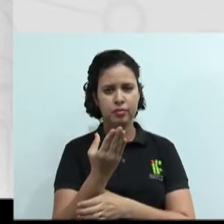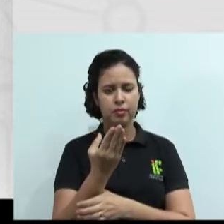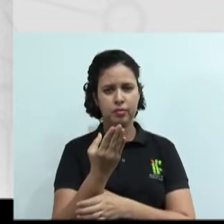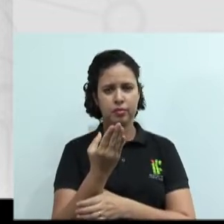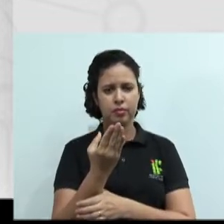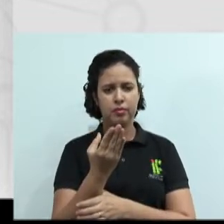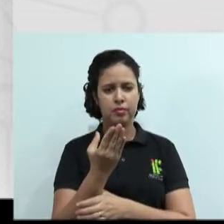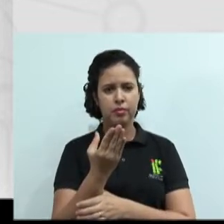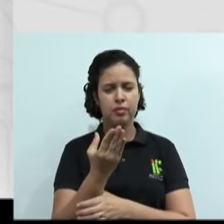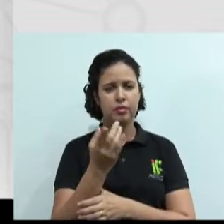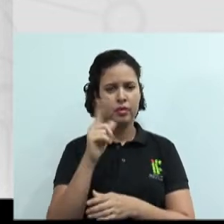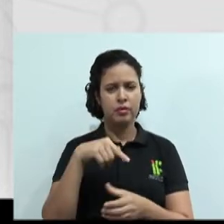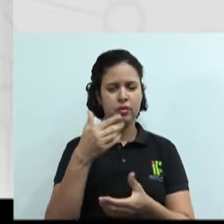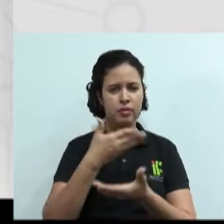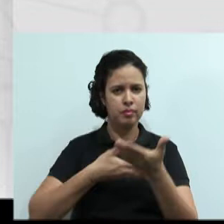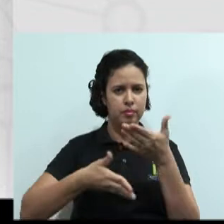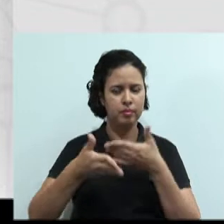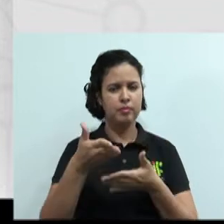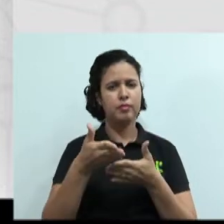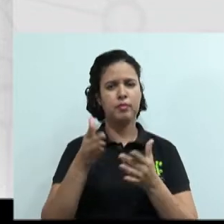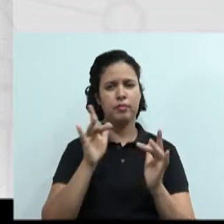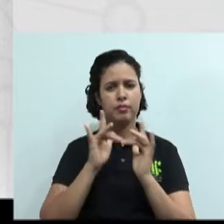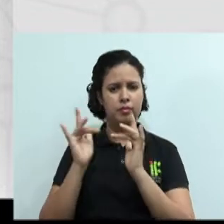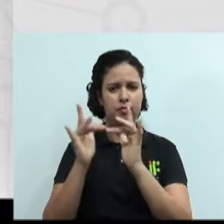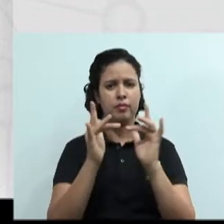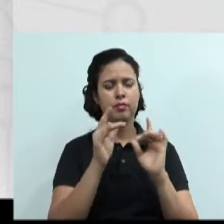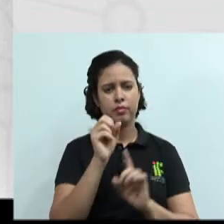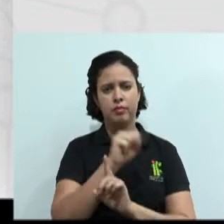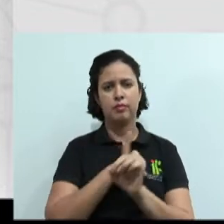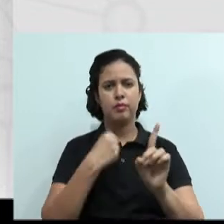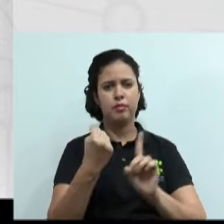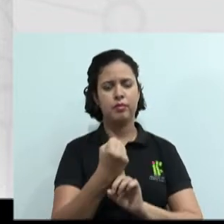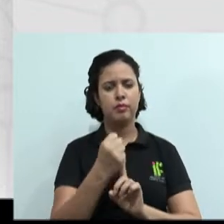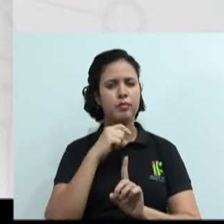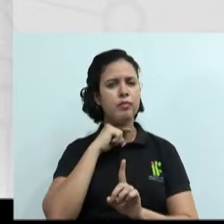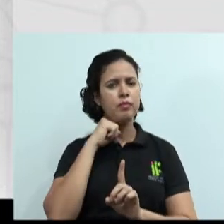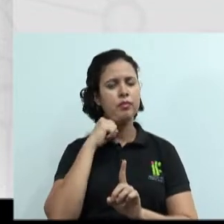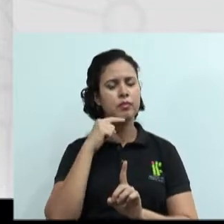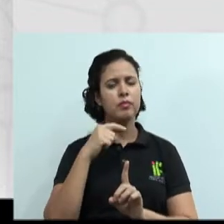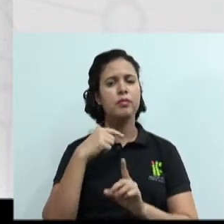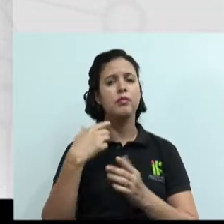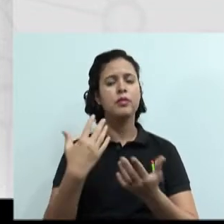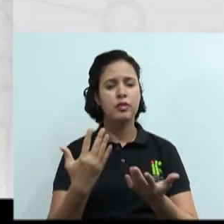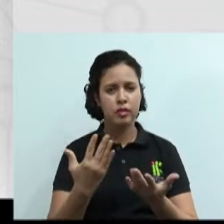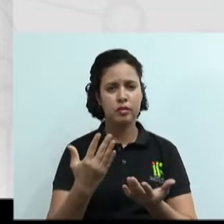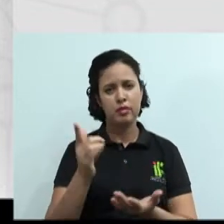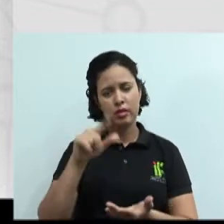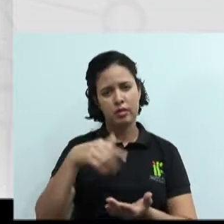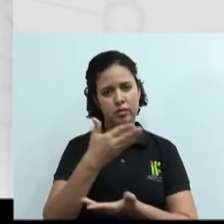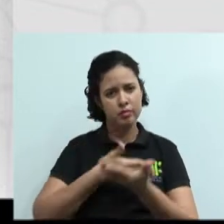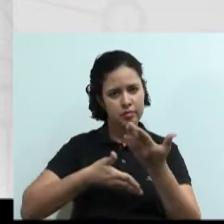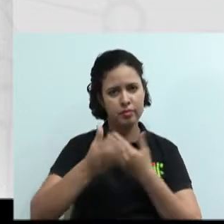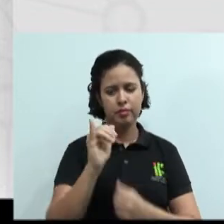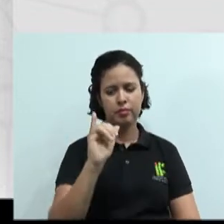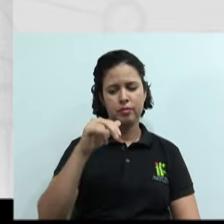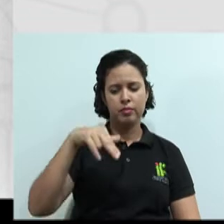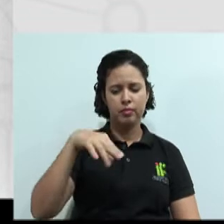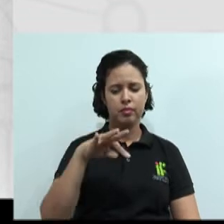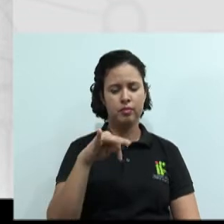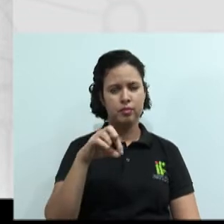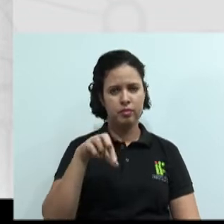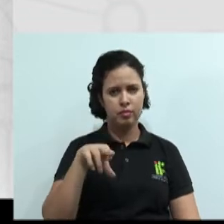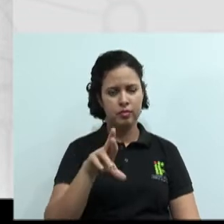relação social e trazer para vocês que o relacionamento interpessoal é nada mais, nada menos do que isso.